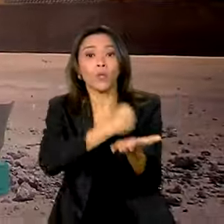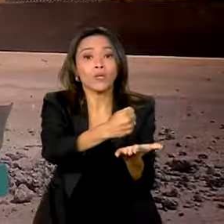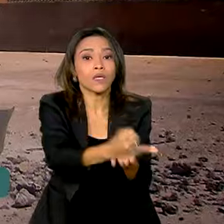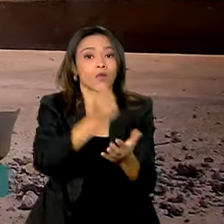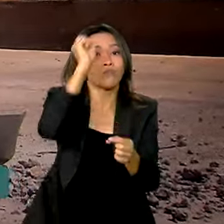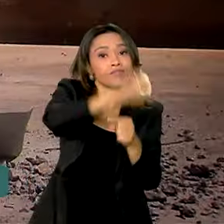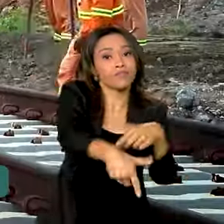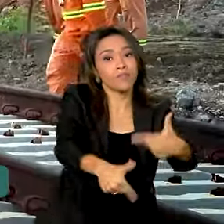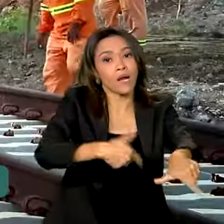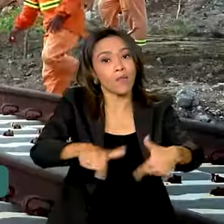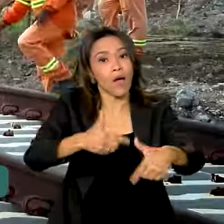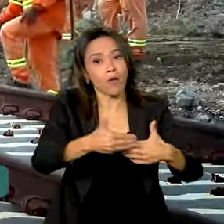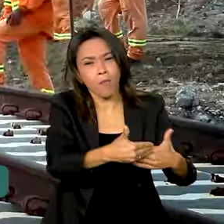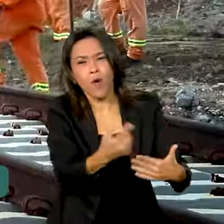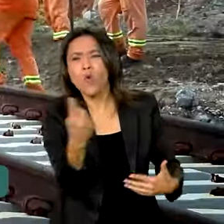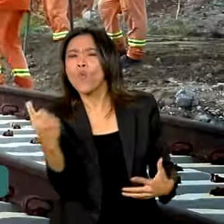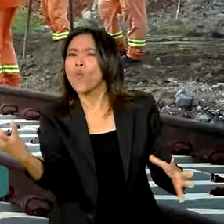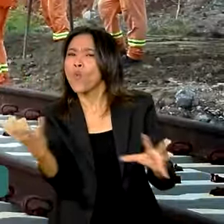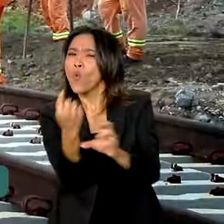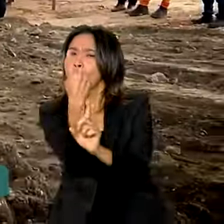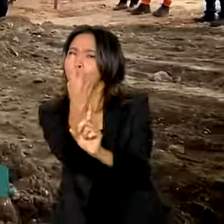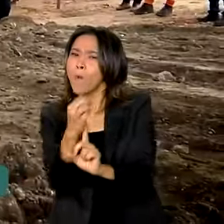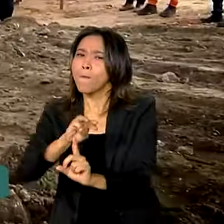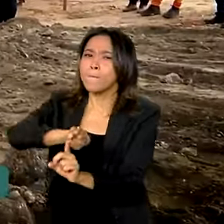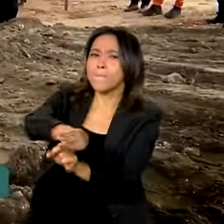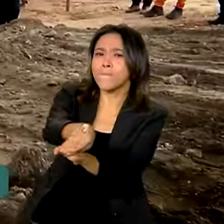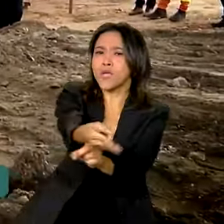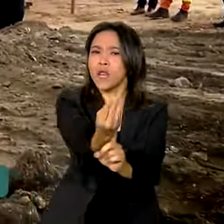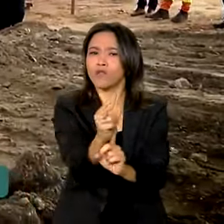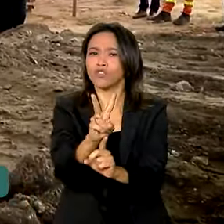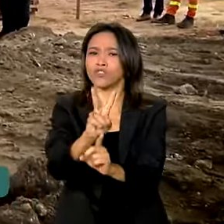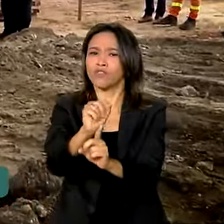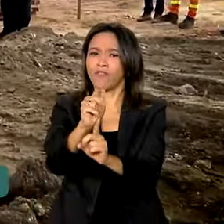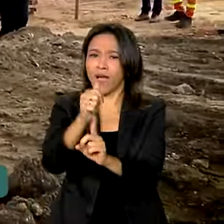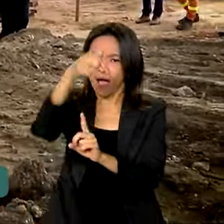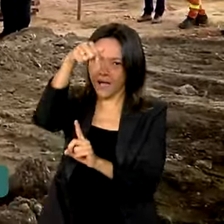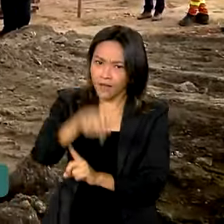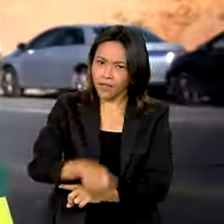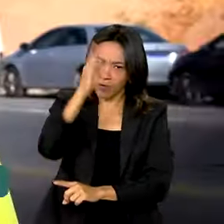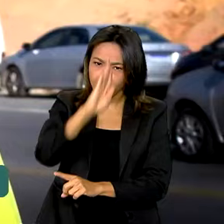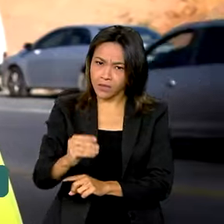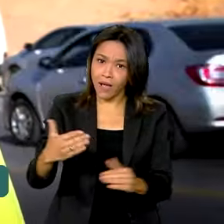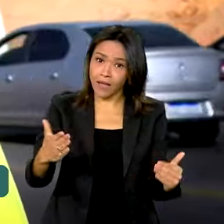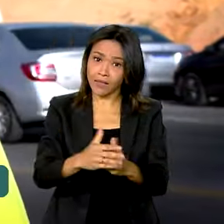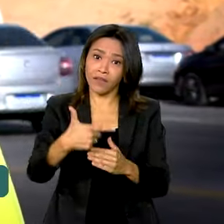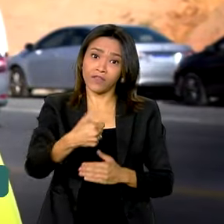A previsão é de um milhão de vagas em todo o Brasil até 2026.